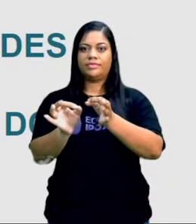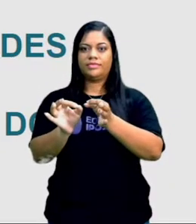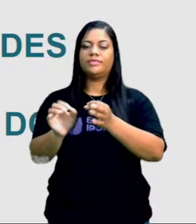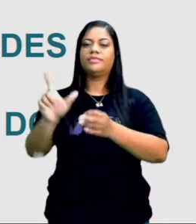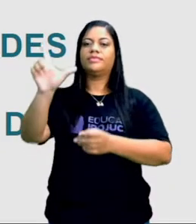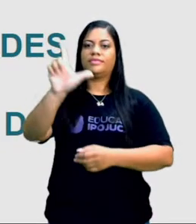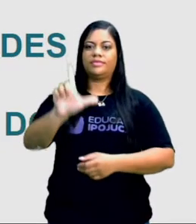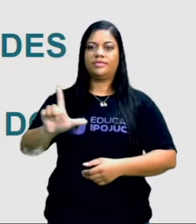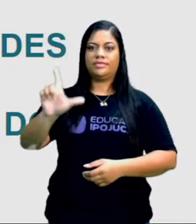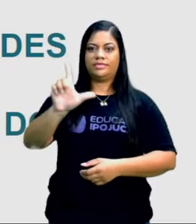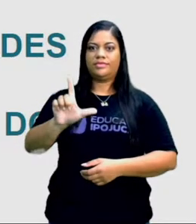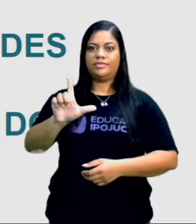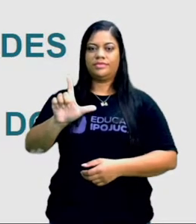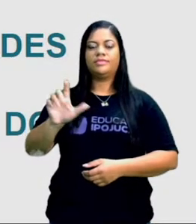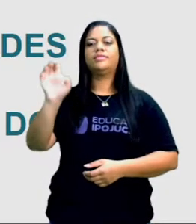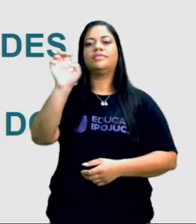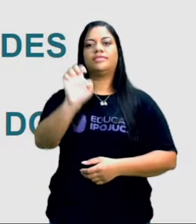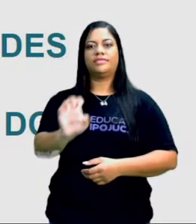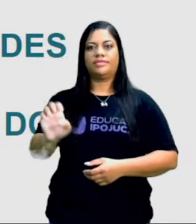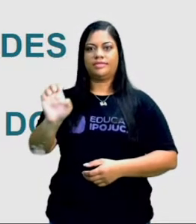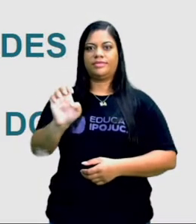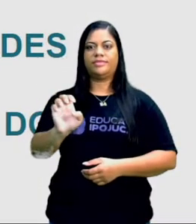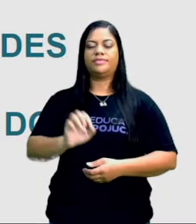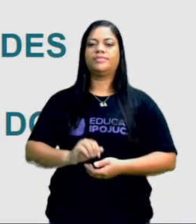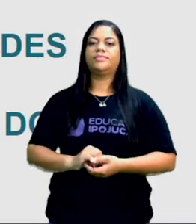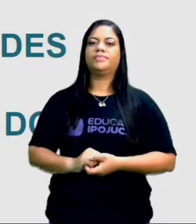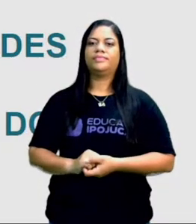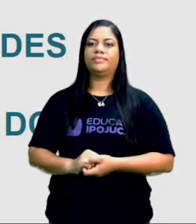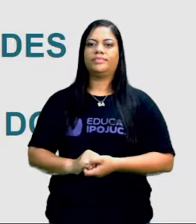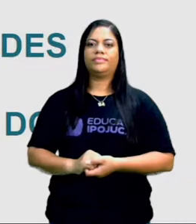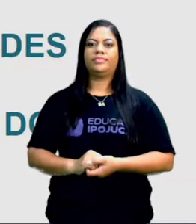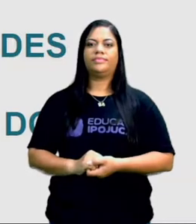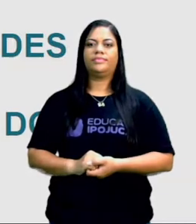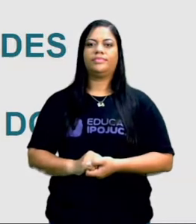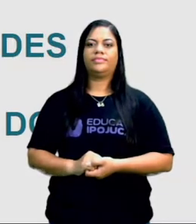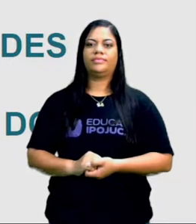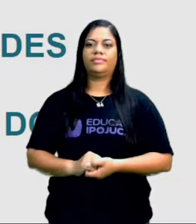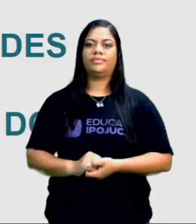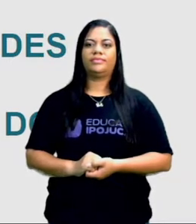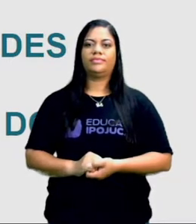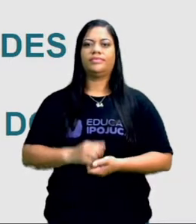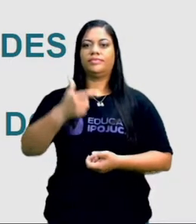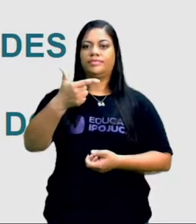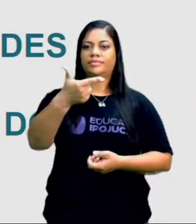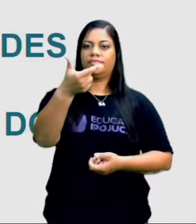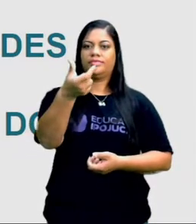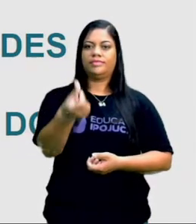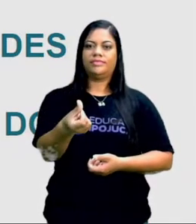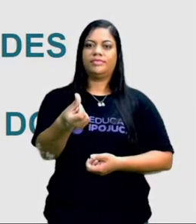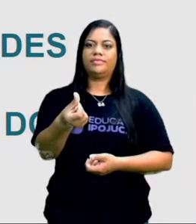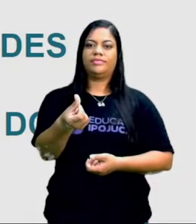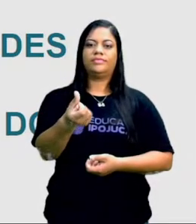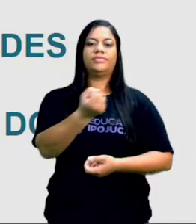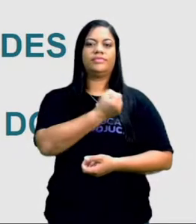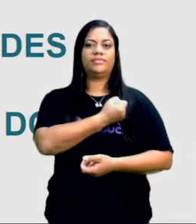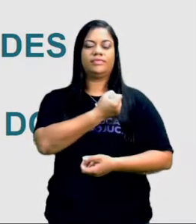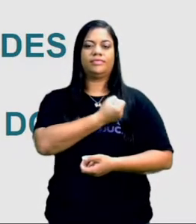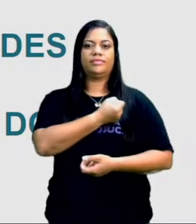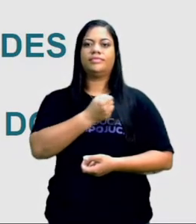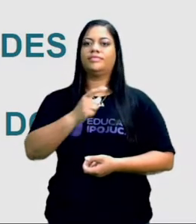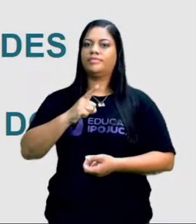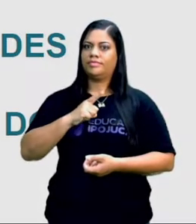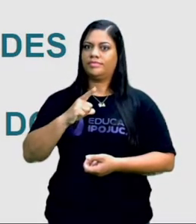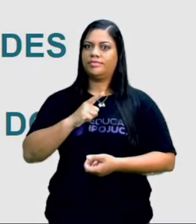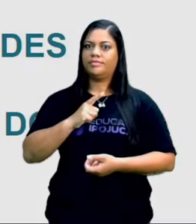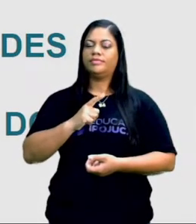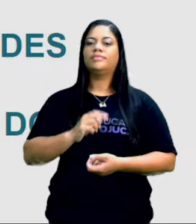legislativo e executivo. Em número são o quê? 26 que constituem